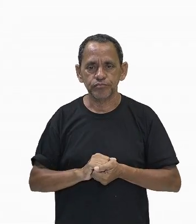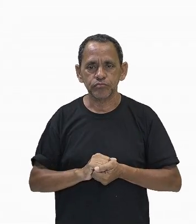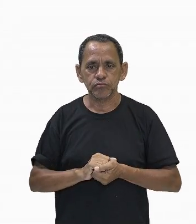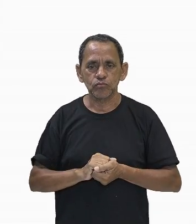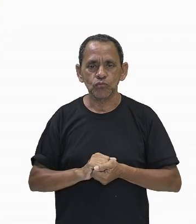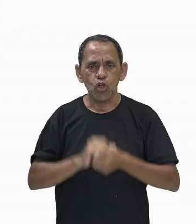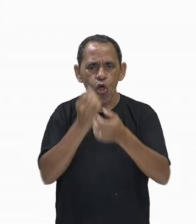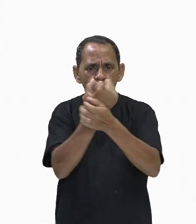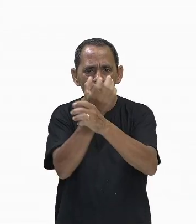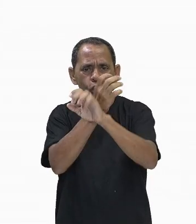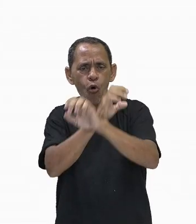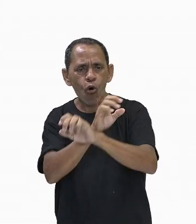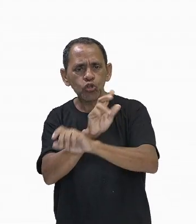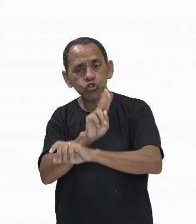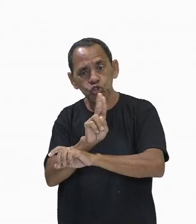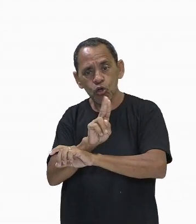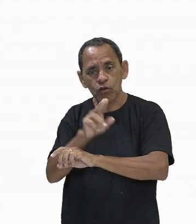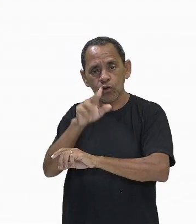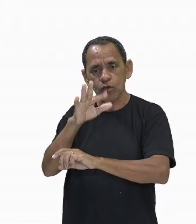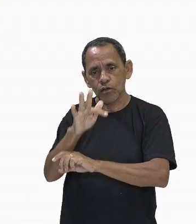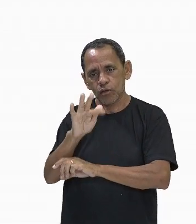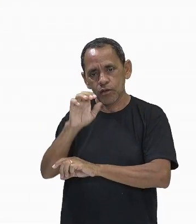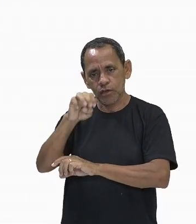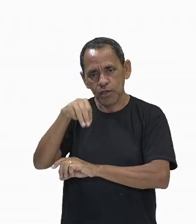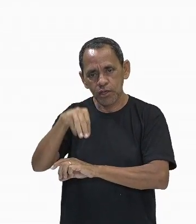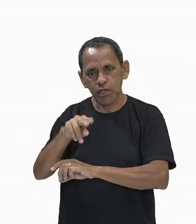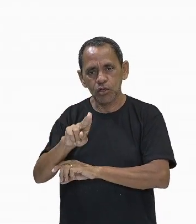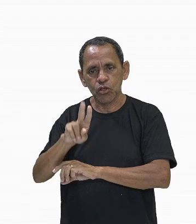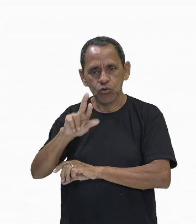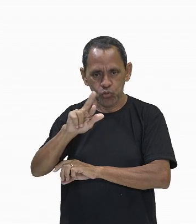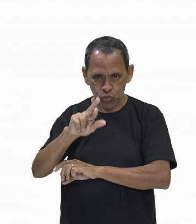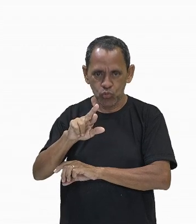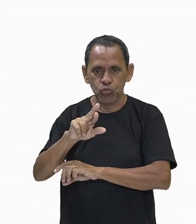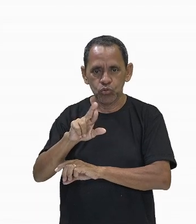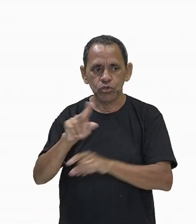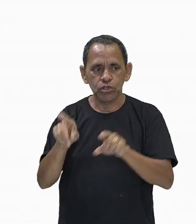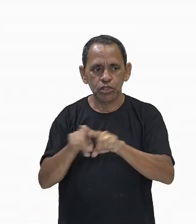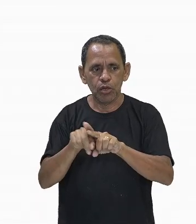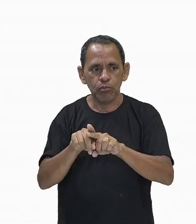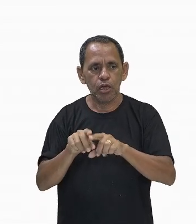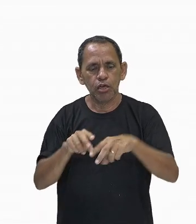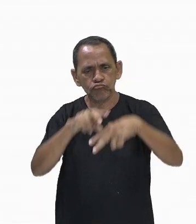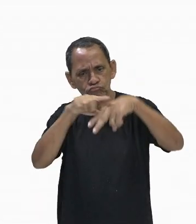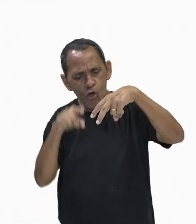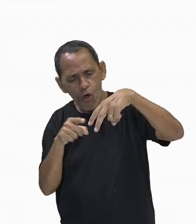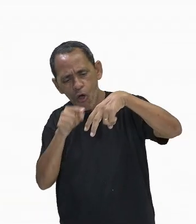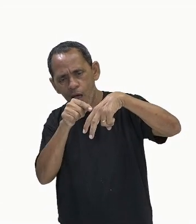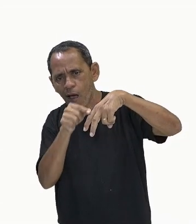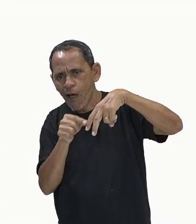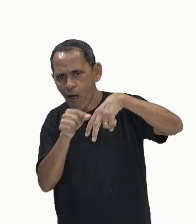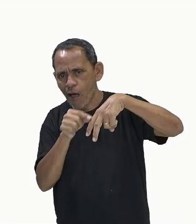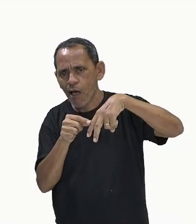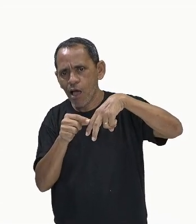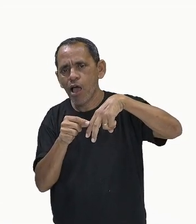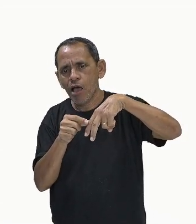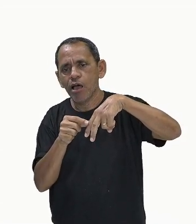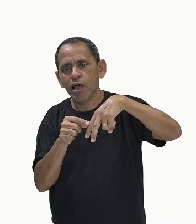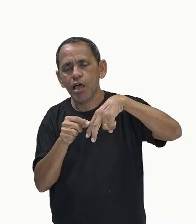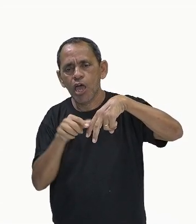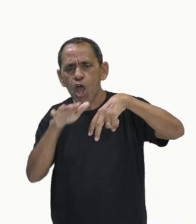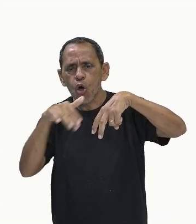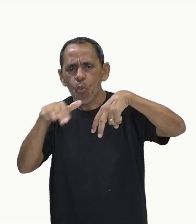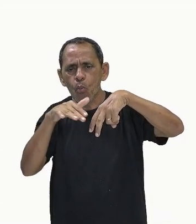chamado fêmur. Sim, a medula óssea, ela é uma região dentro do fêmur,